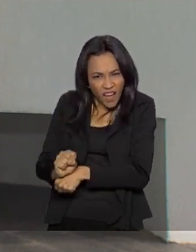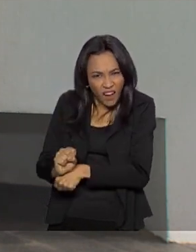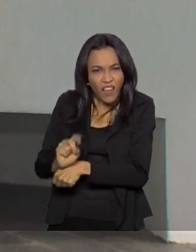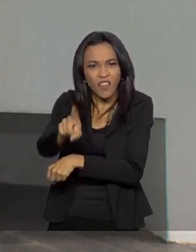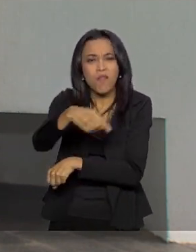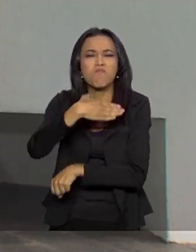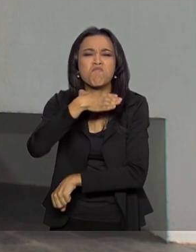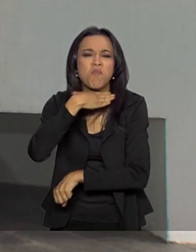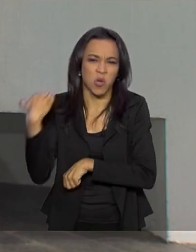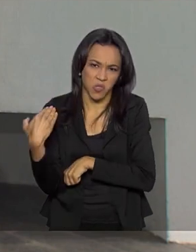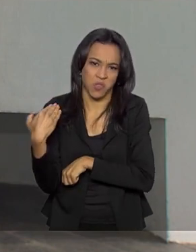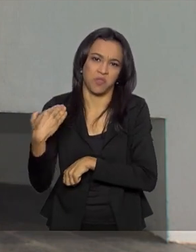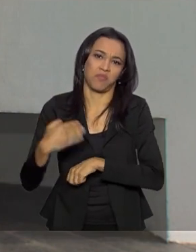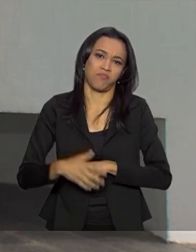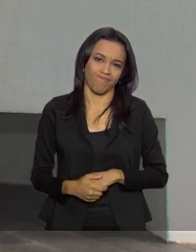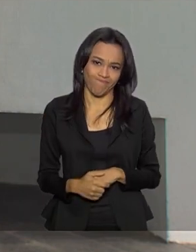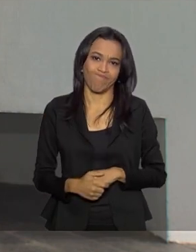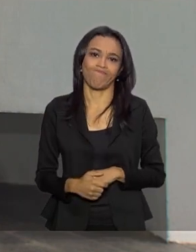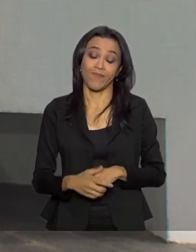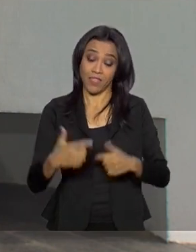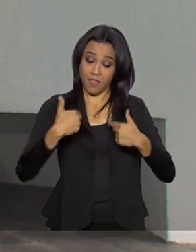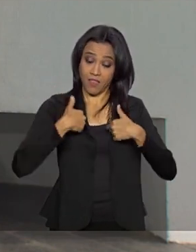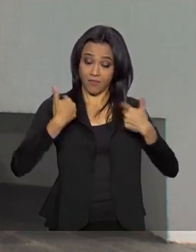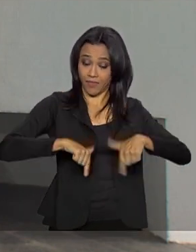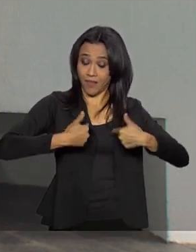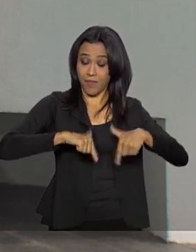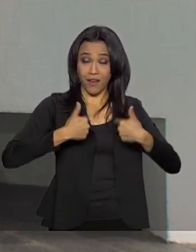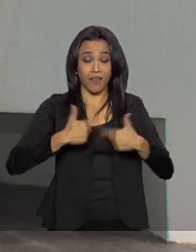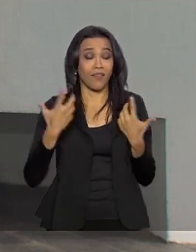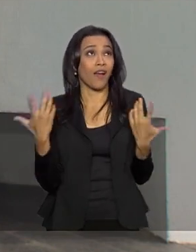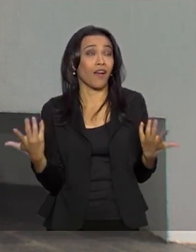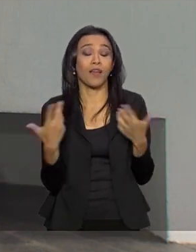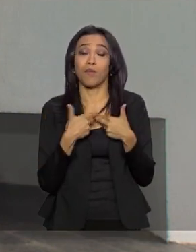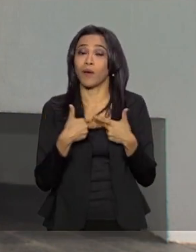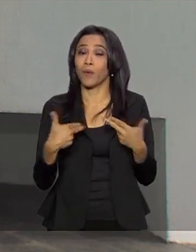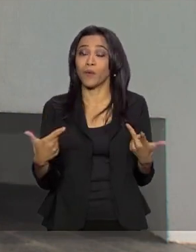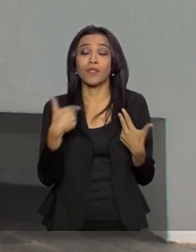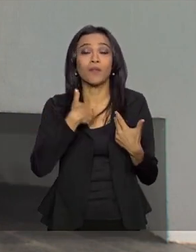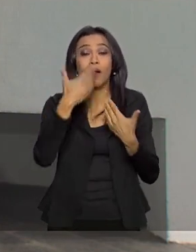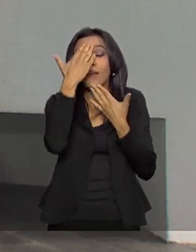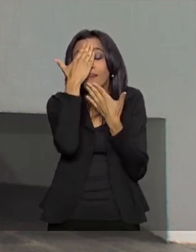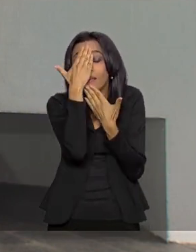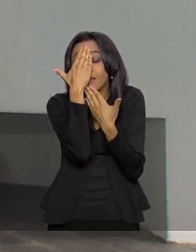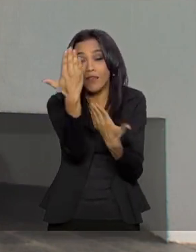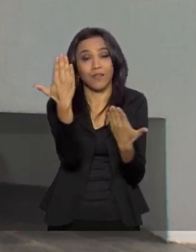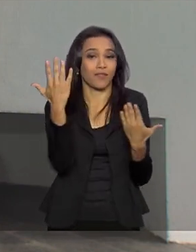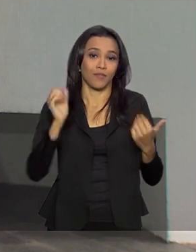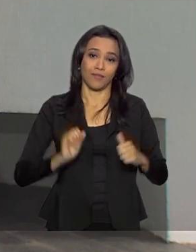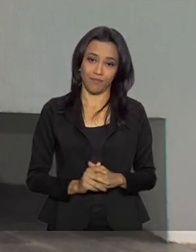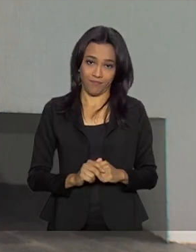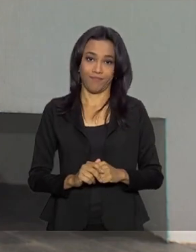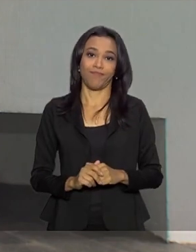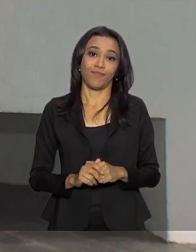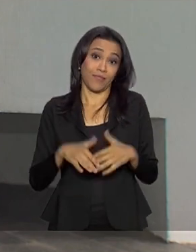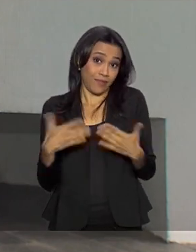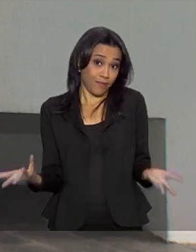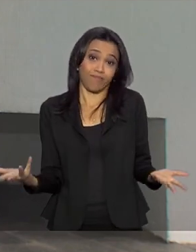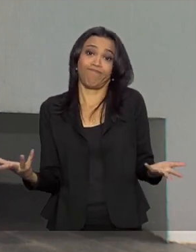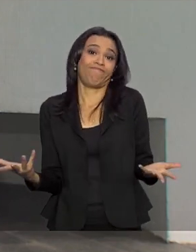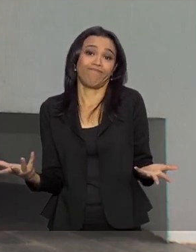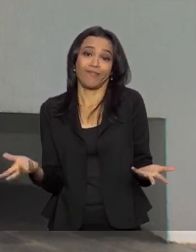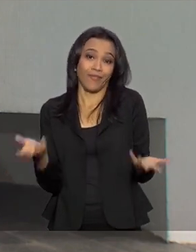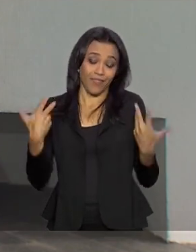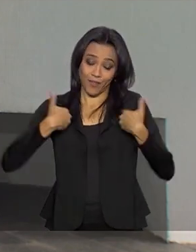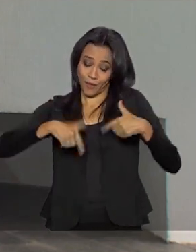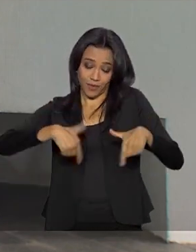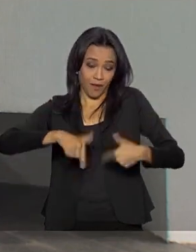morte. Então, eu estar trabalhando é uma coisa que eu agradeço demais. Então, eu